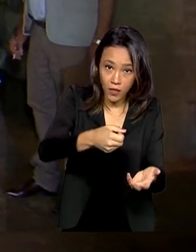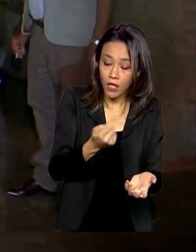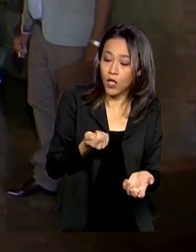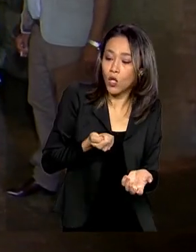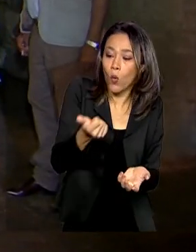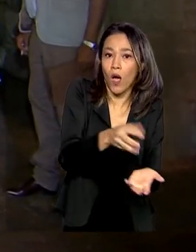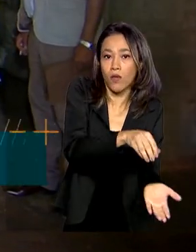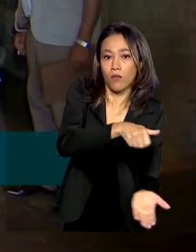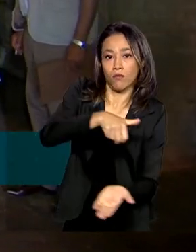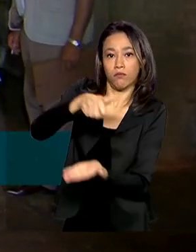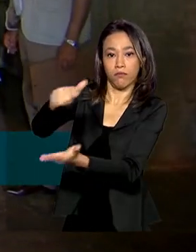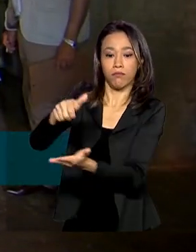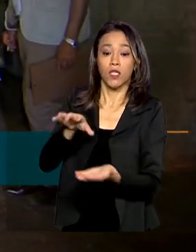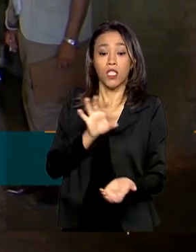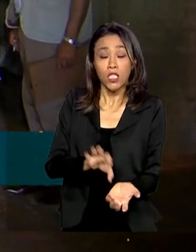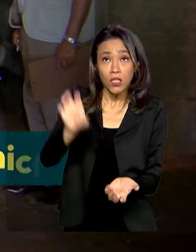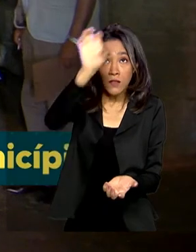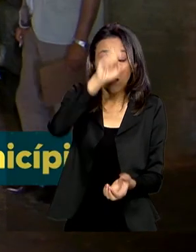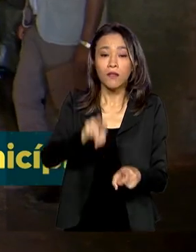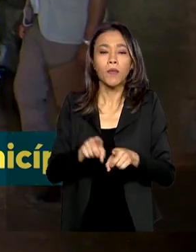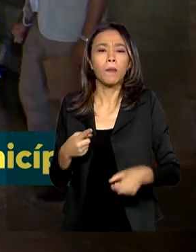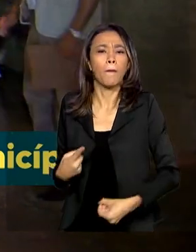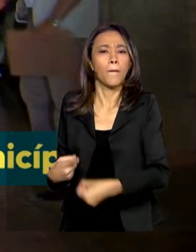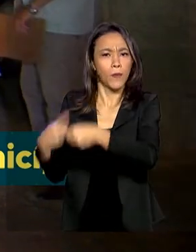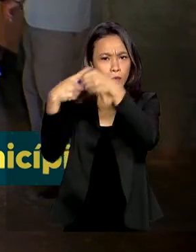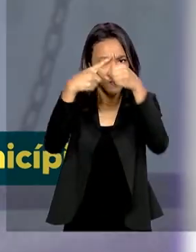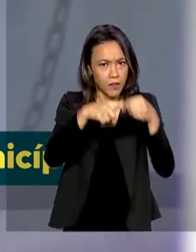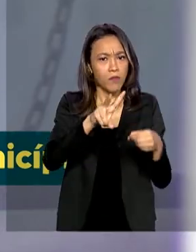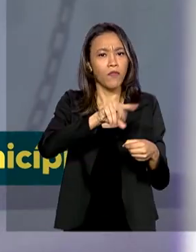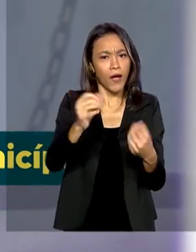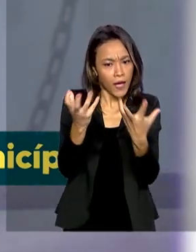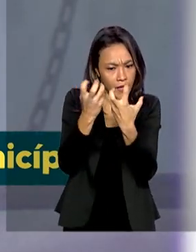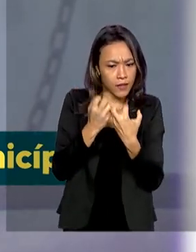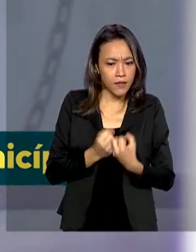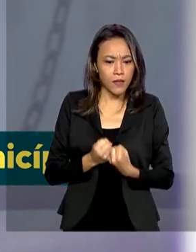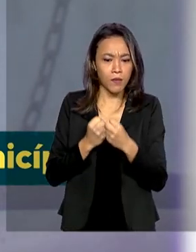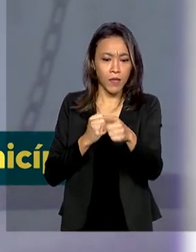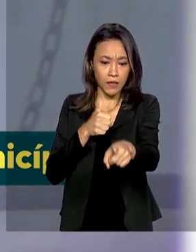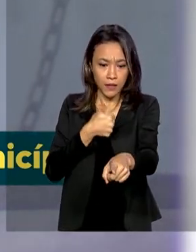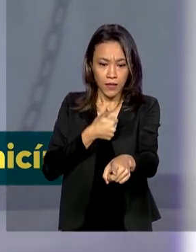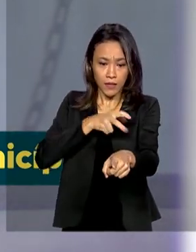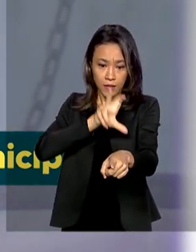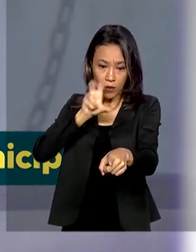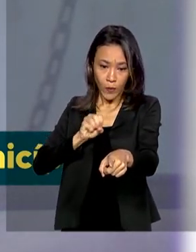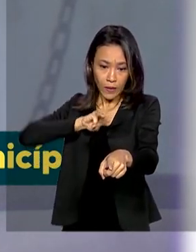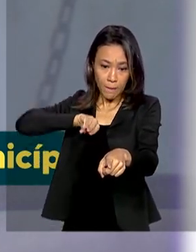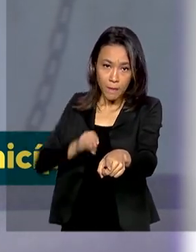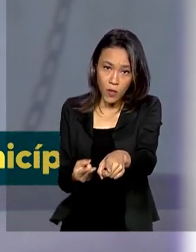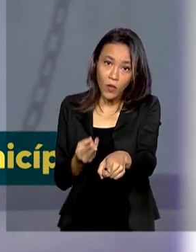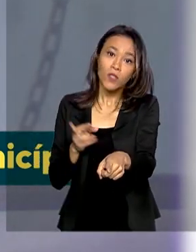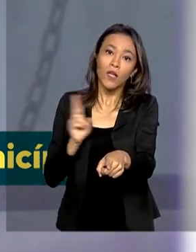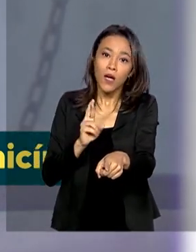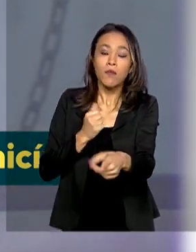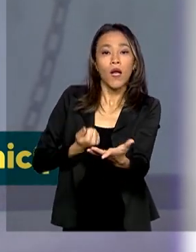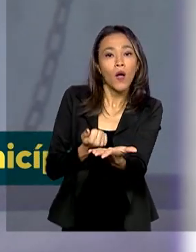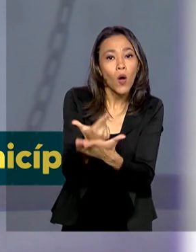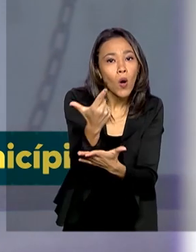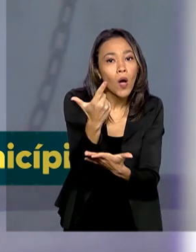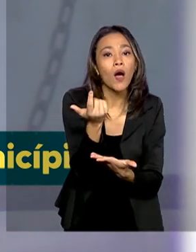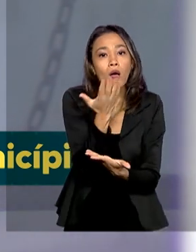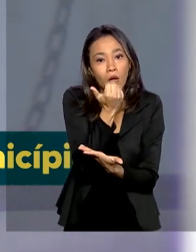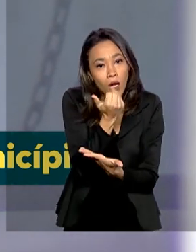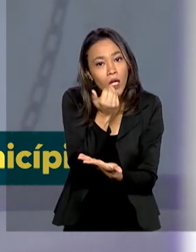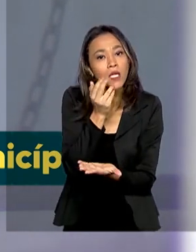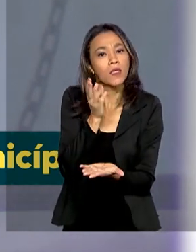os estados e municípios vão receber 150 milhões de reais para a compra de alimentos na